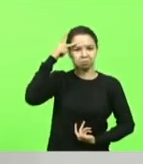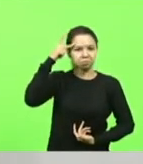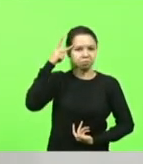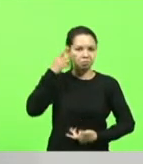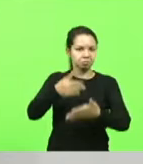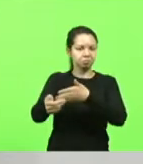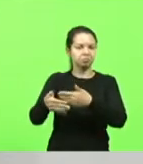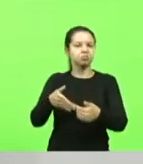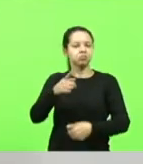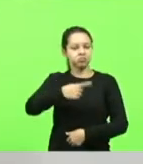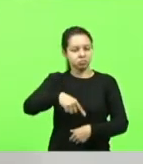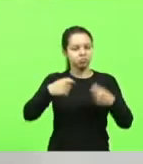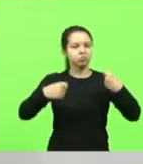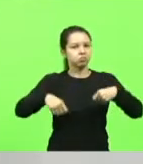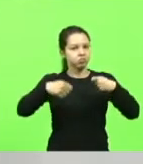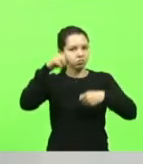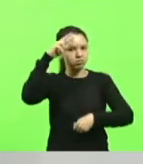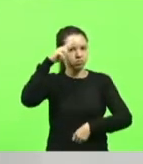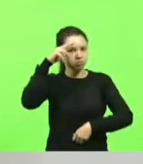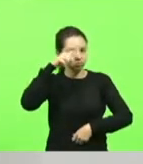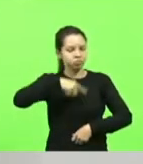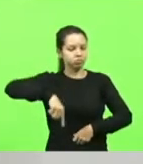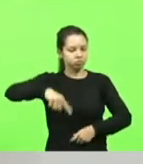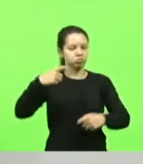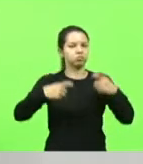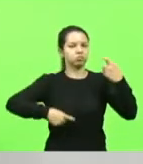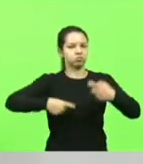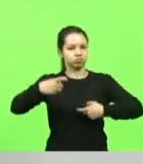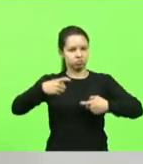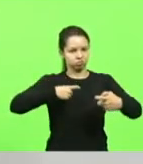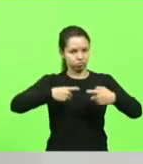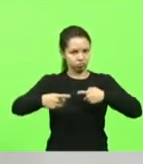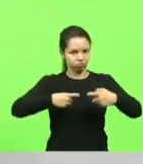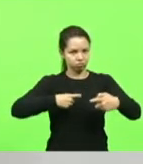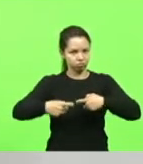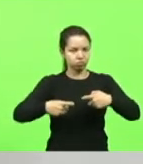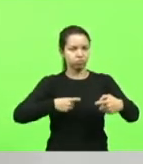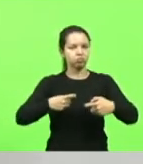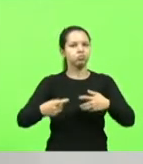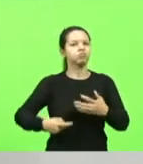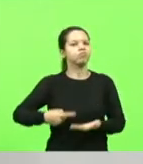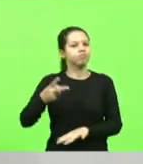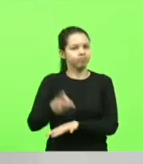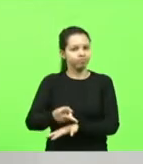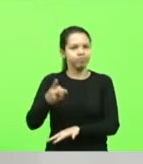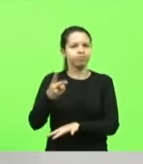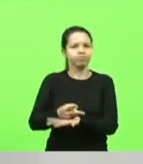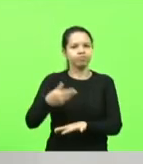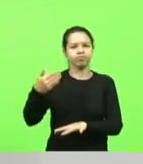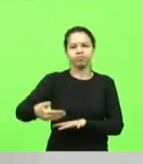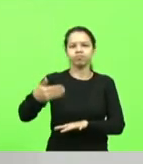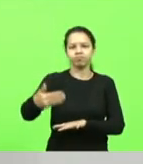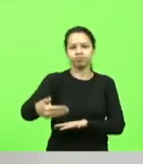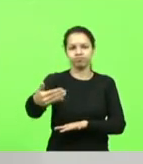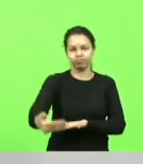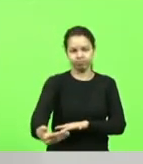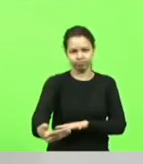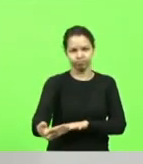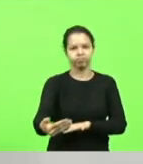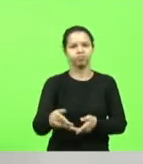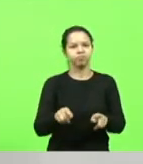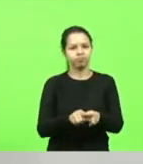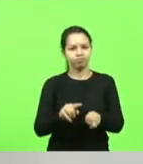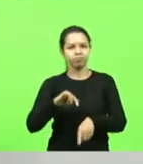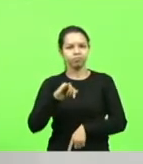nós temos que nos lembrar que nós estamos em guerra durante todo o tempo. E quero aproveitar a minha